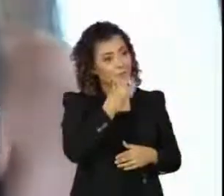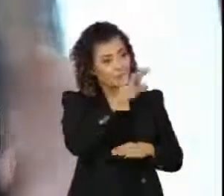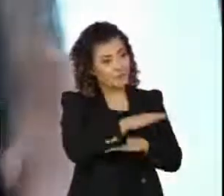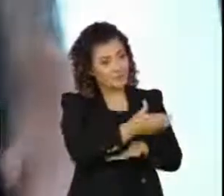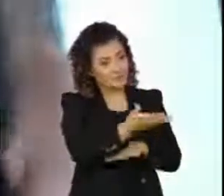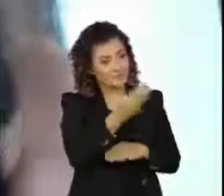Obrigada.